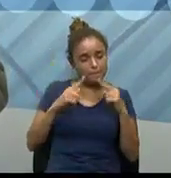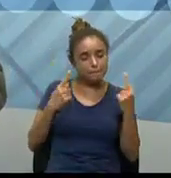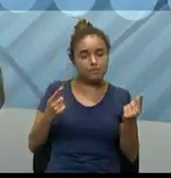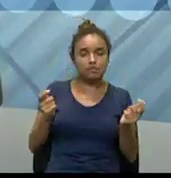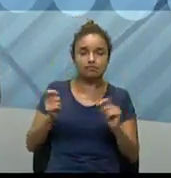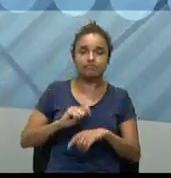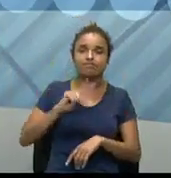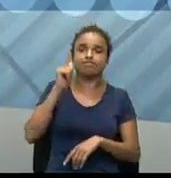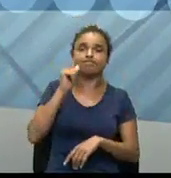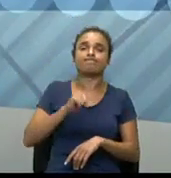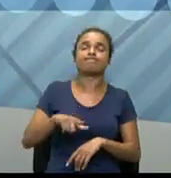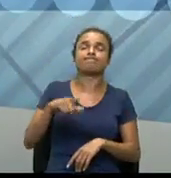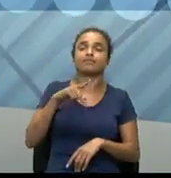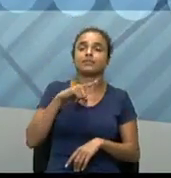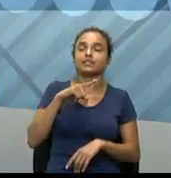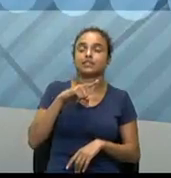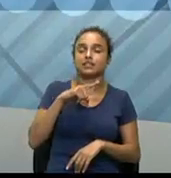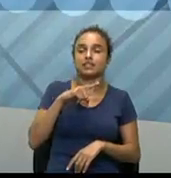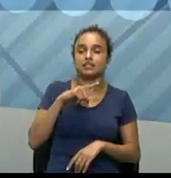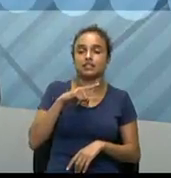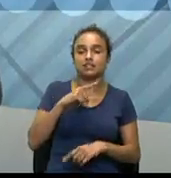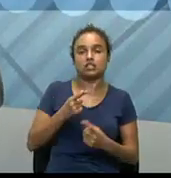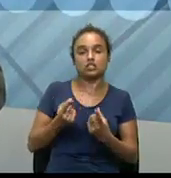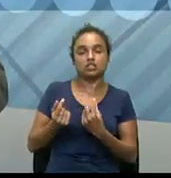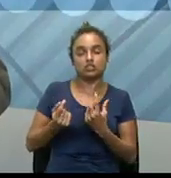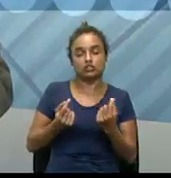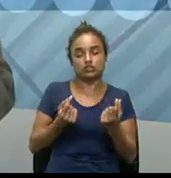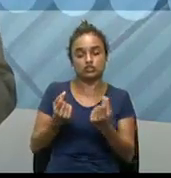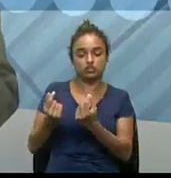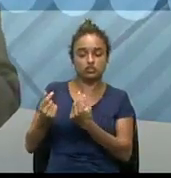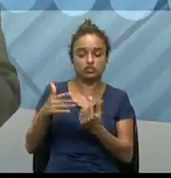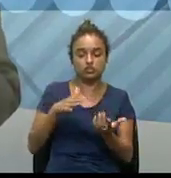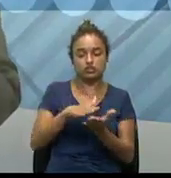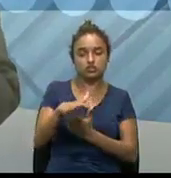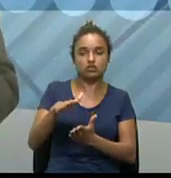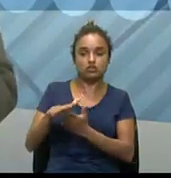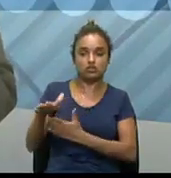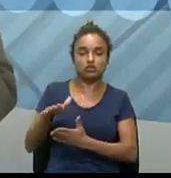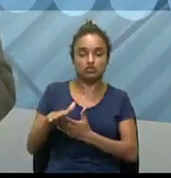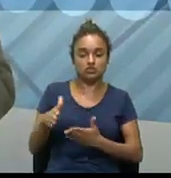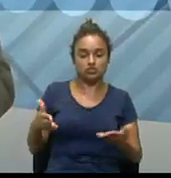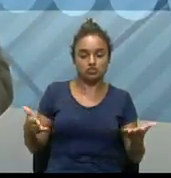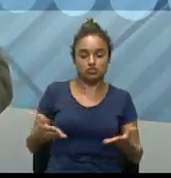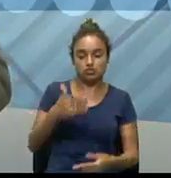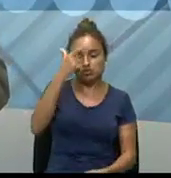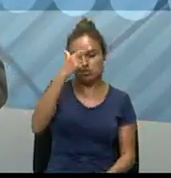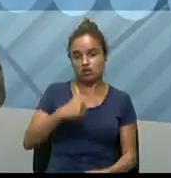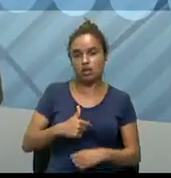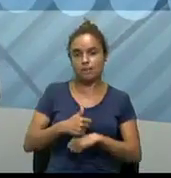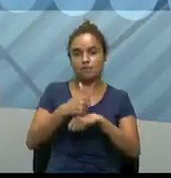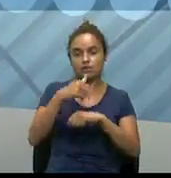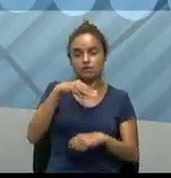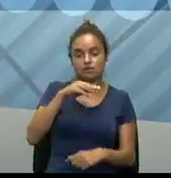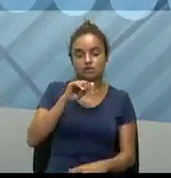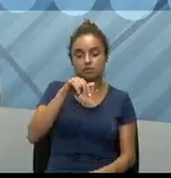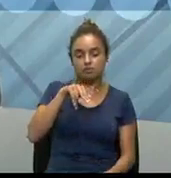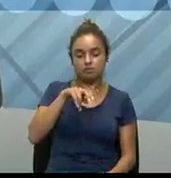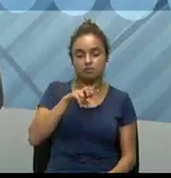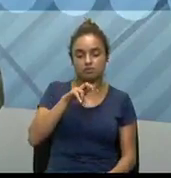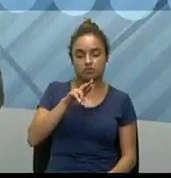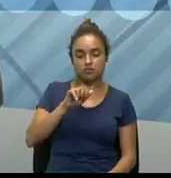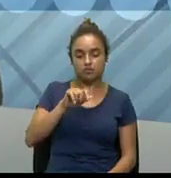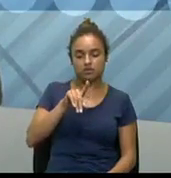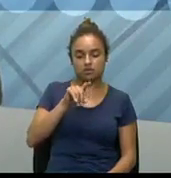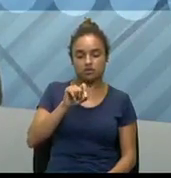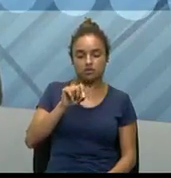existe aí um grande custo, né, e despesa para ser, hoje, um minerador. Então, mais à